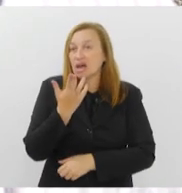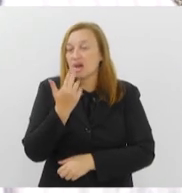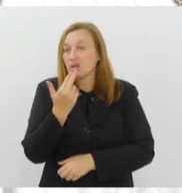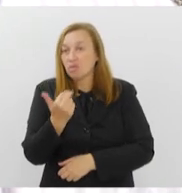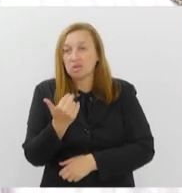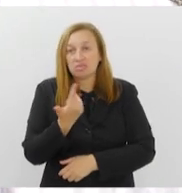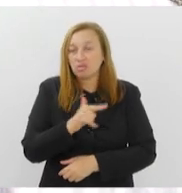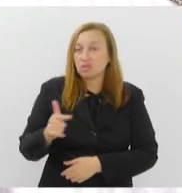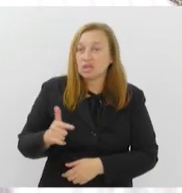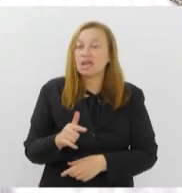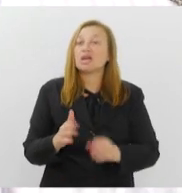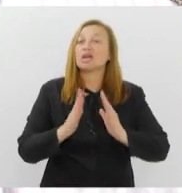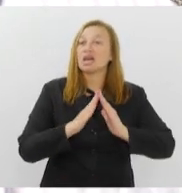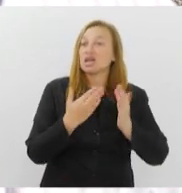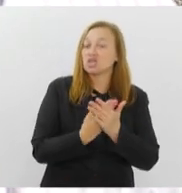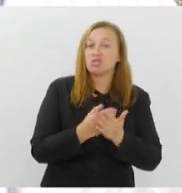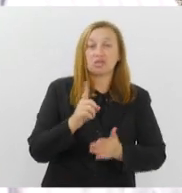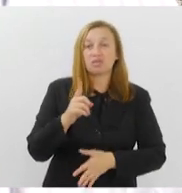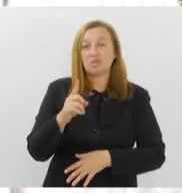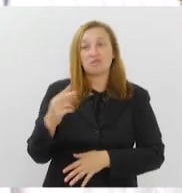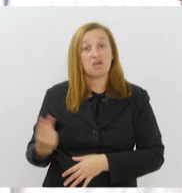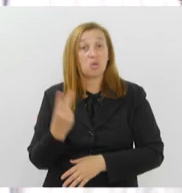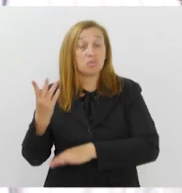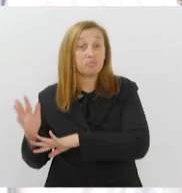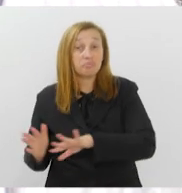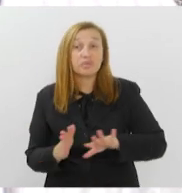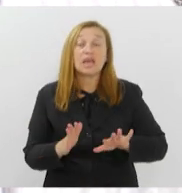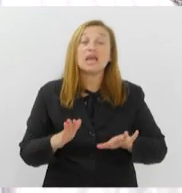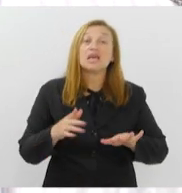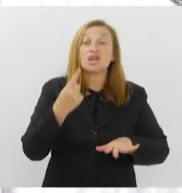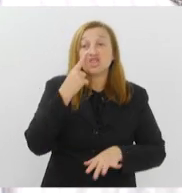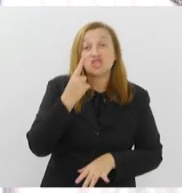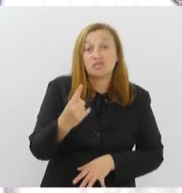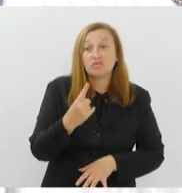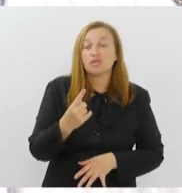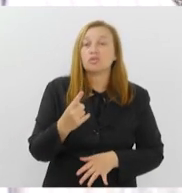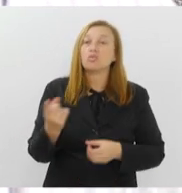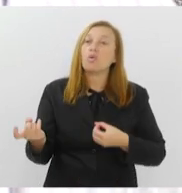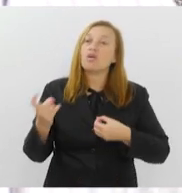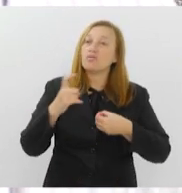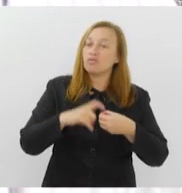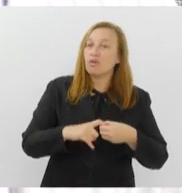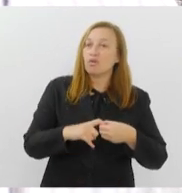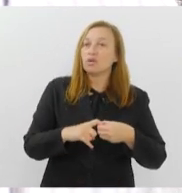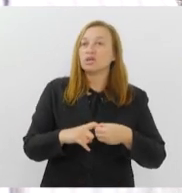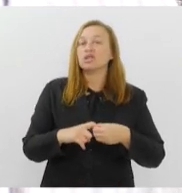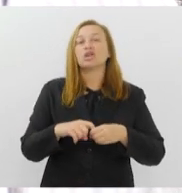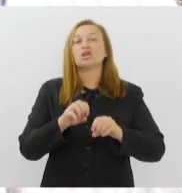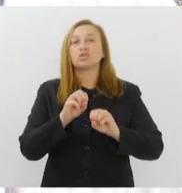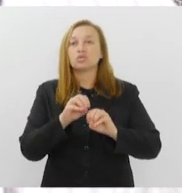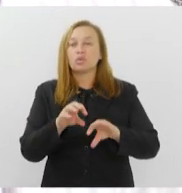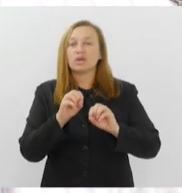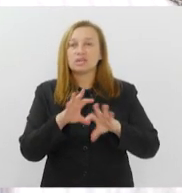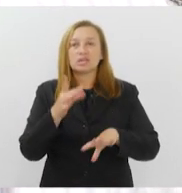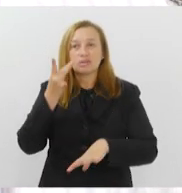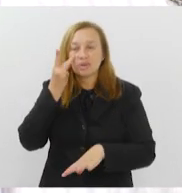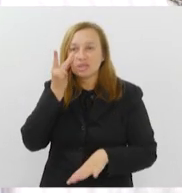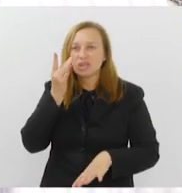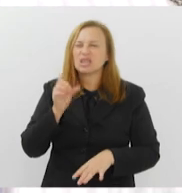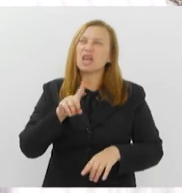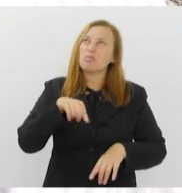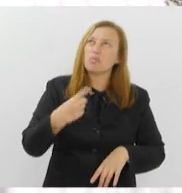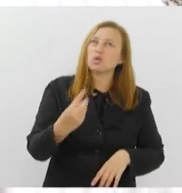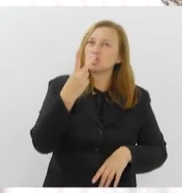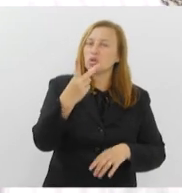que a escolarização, nesse momento, não era uma prioridade. E a gente viu que, com o retorno do ensino presencial, depois de quase dois anos